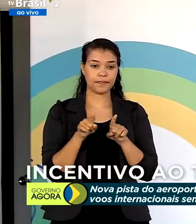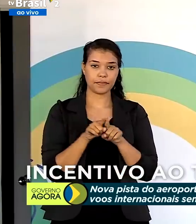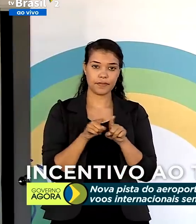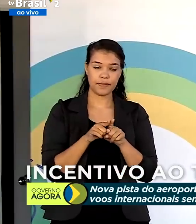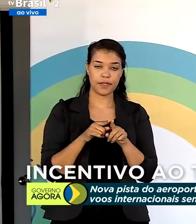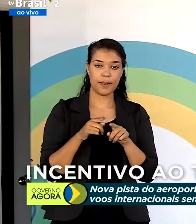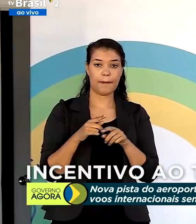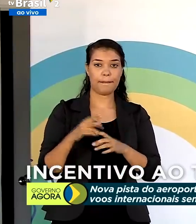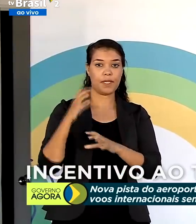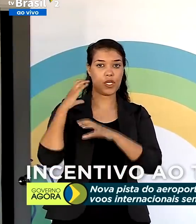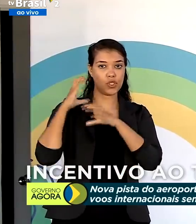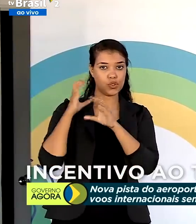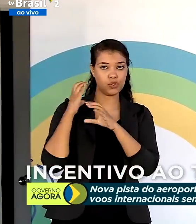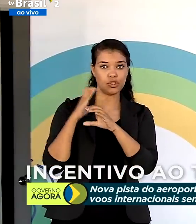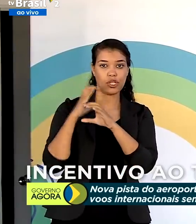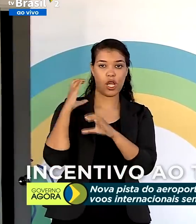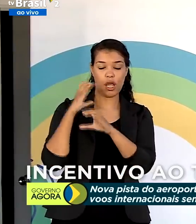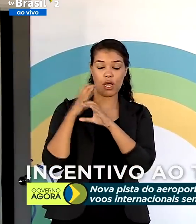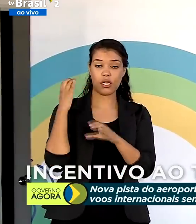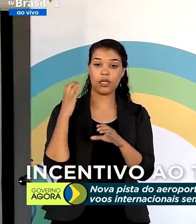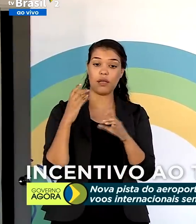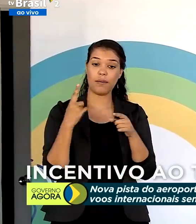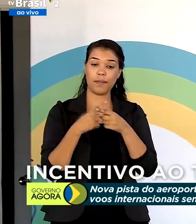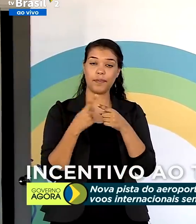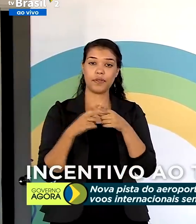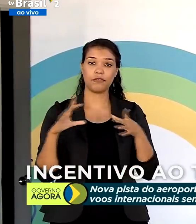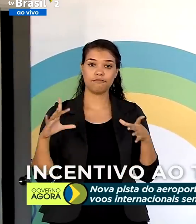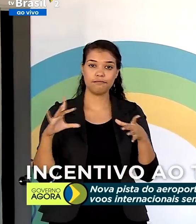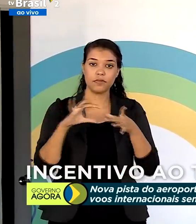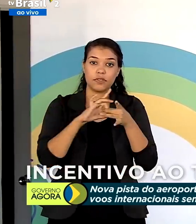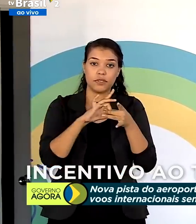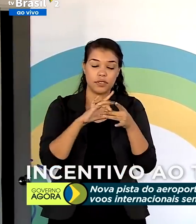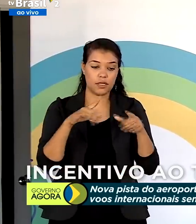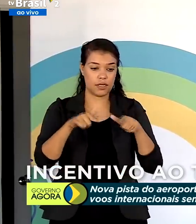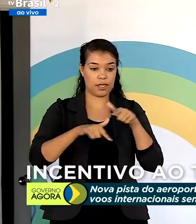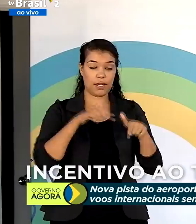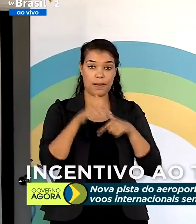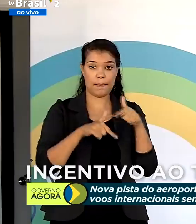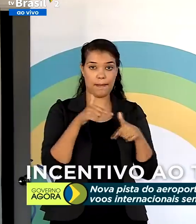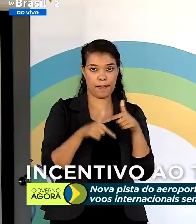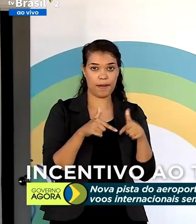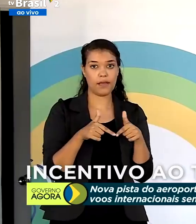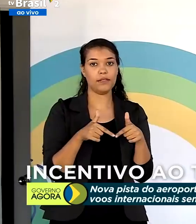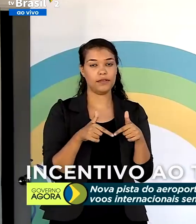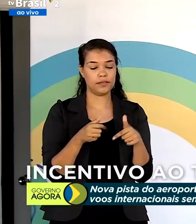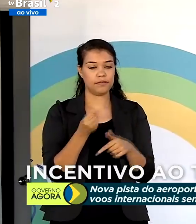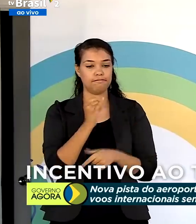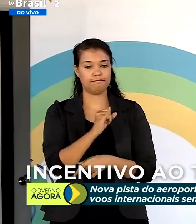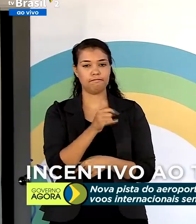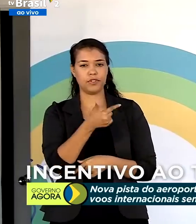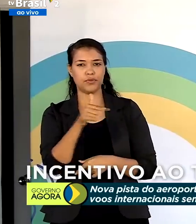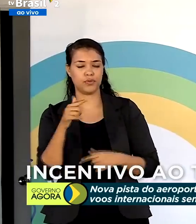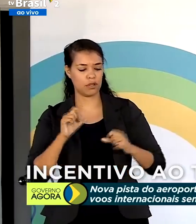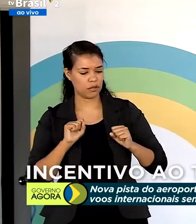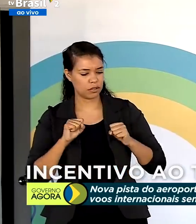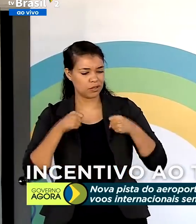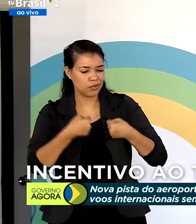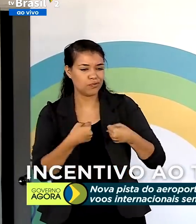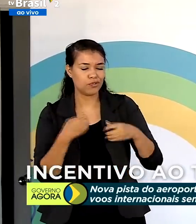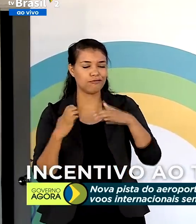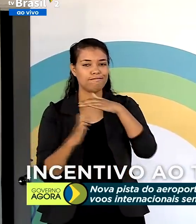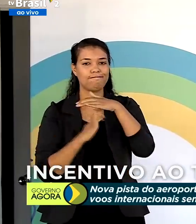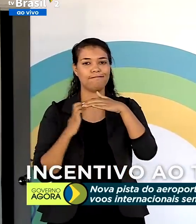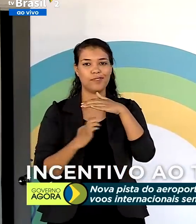pela parceira nossa, na colocação desse trabalho, não fosse o esforço dessa empresa,